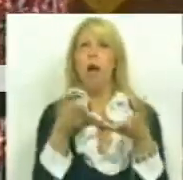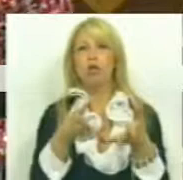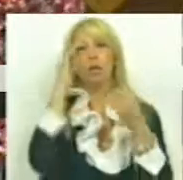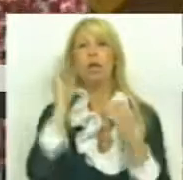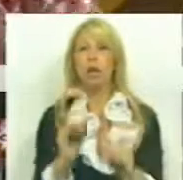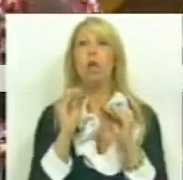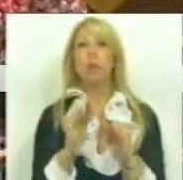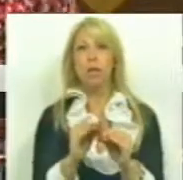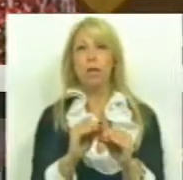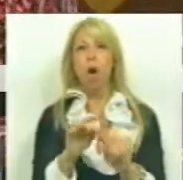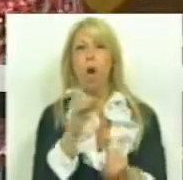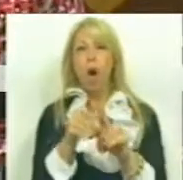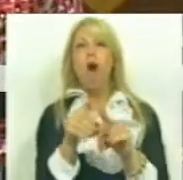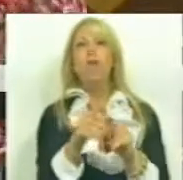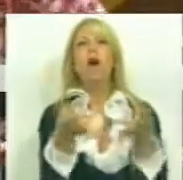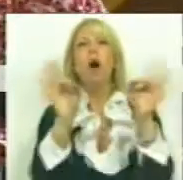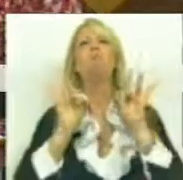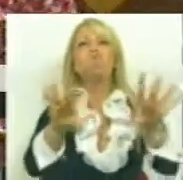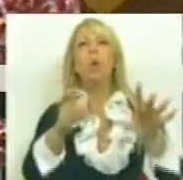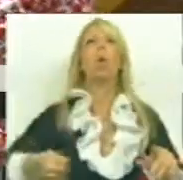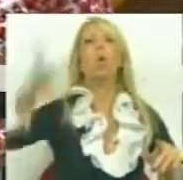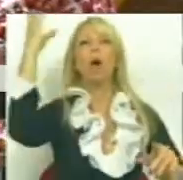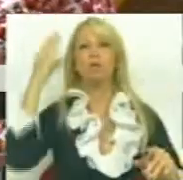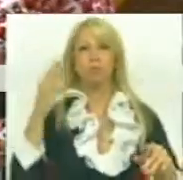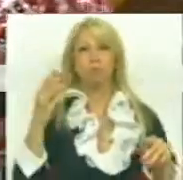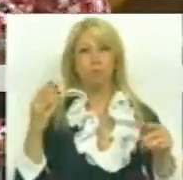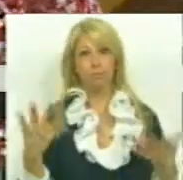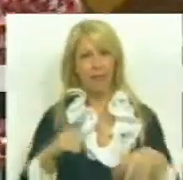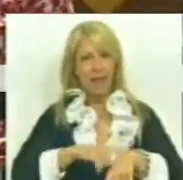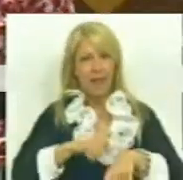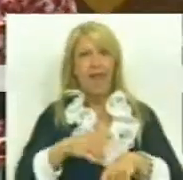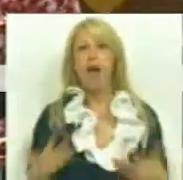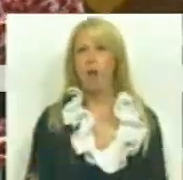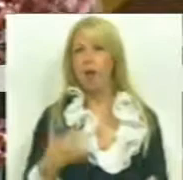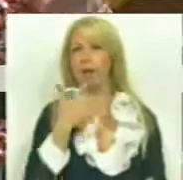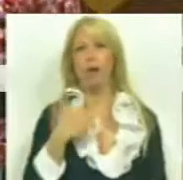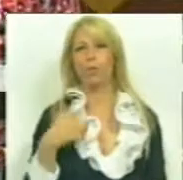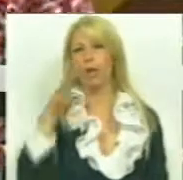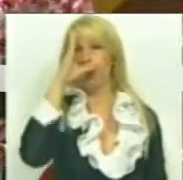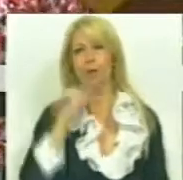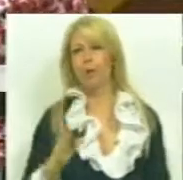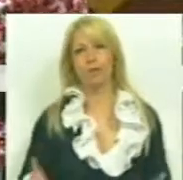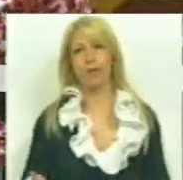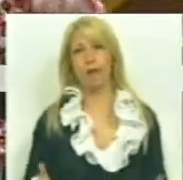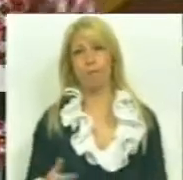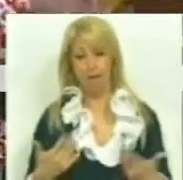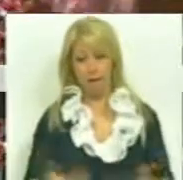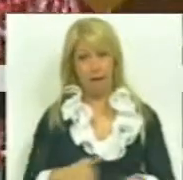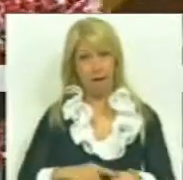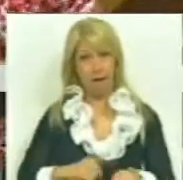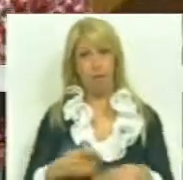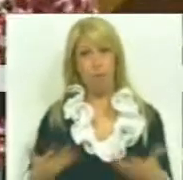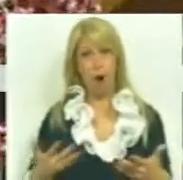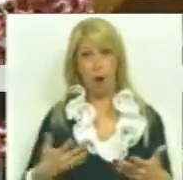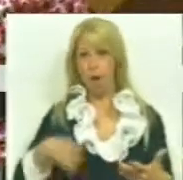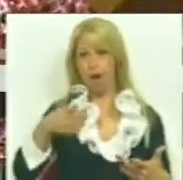desemprego. Nesta altura do campeonato, não venho a dizer que não sabe. Não venho a dizer que não sabe. Nesta altura do campeonato, para além de já